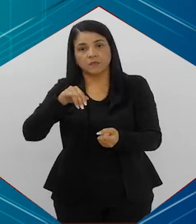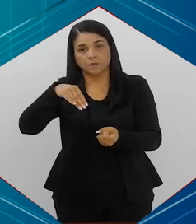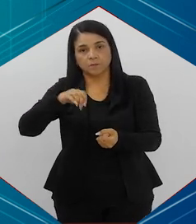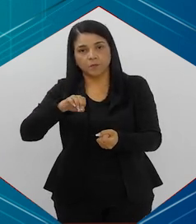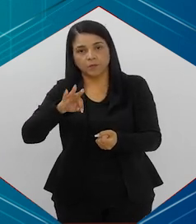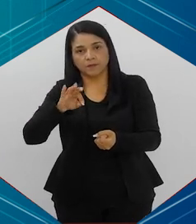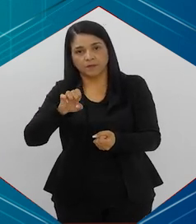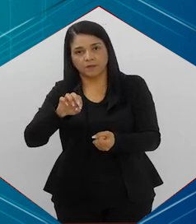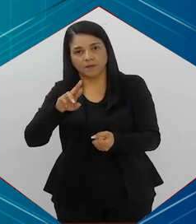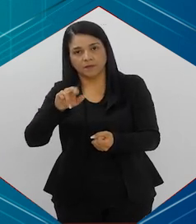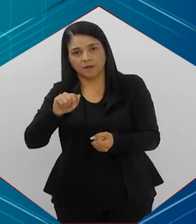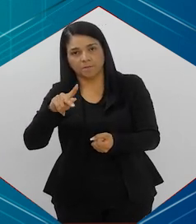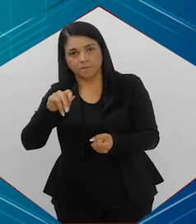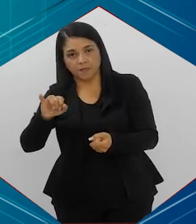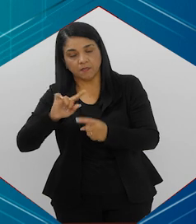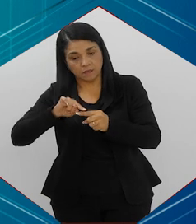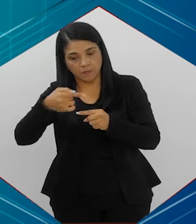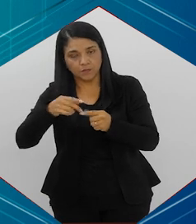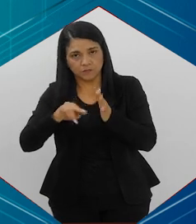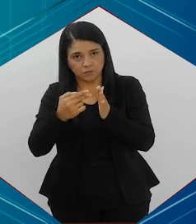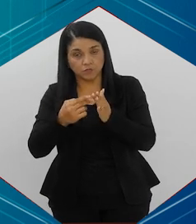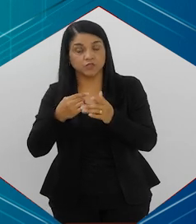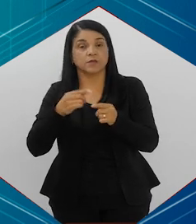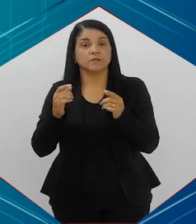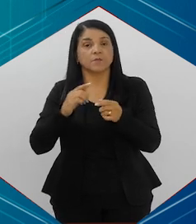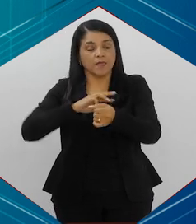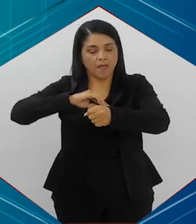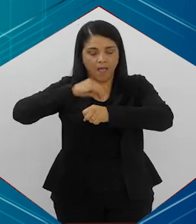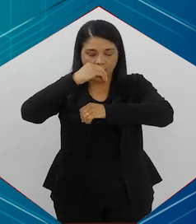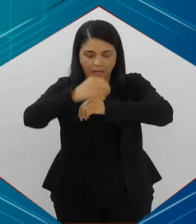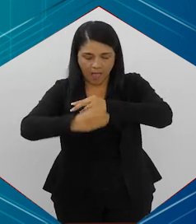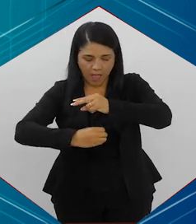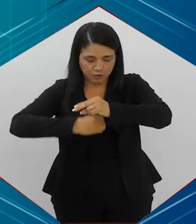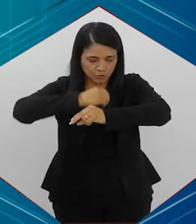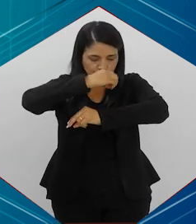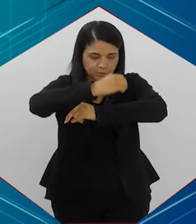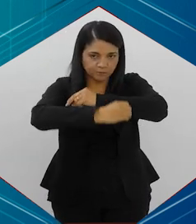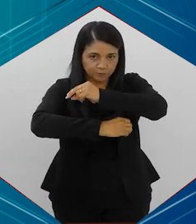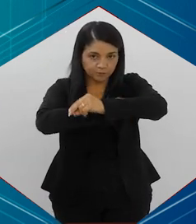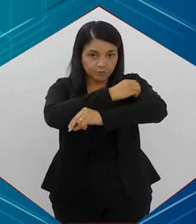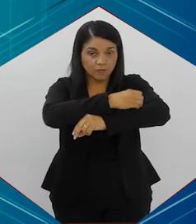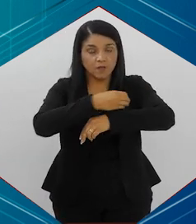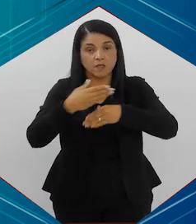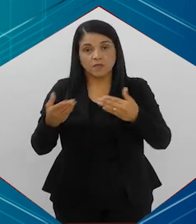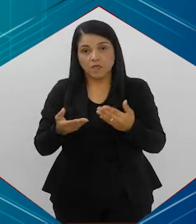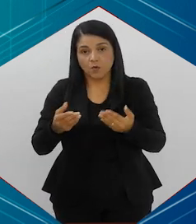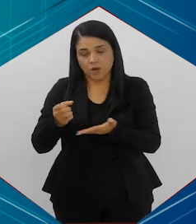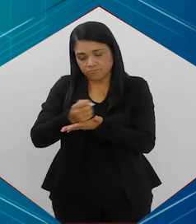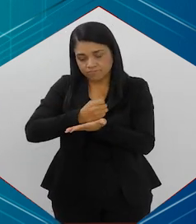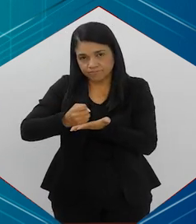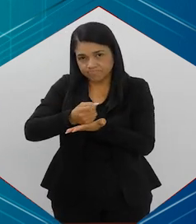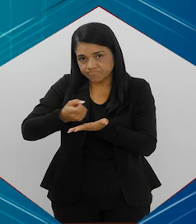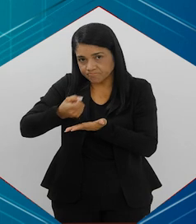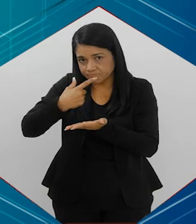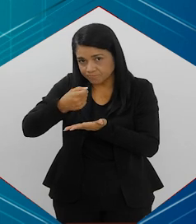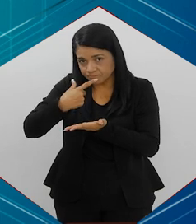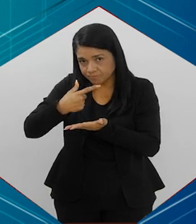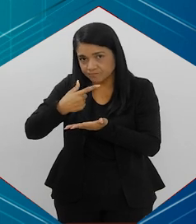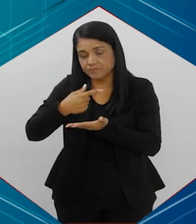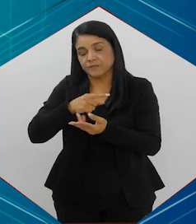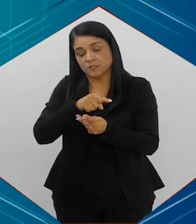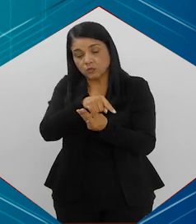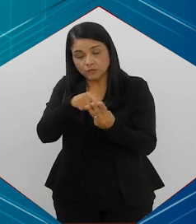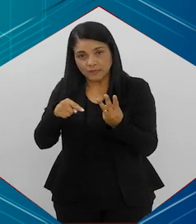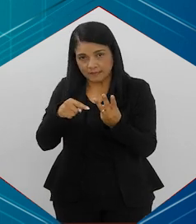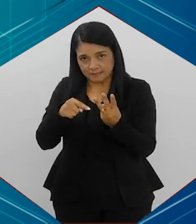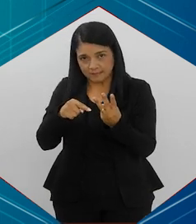depois da cirurgia, a radioterapia e, hoje em dia, mais recentemente, a imunoterapia e terapia exalvo, vamos dizer assim,